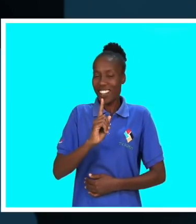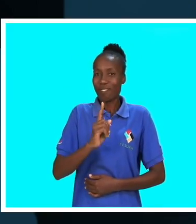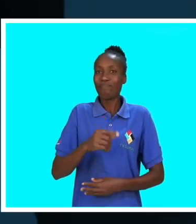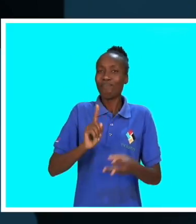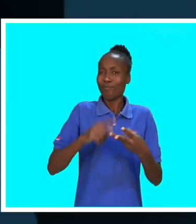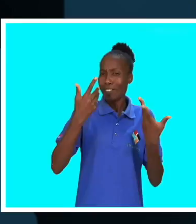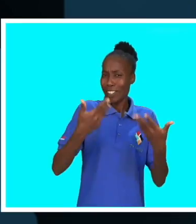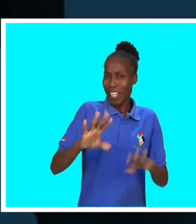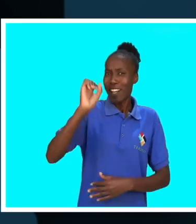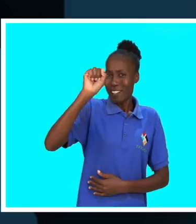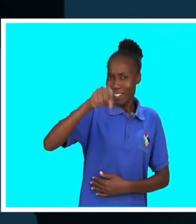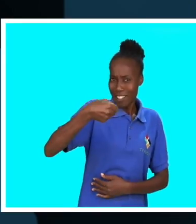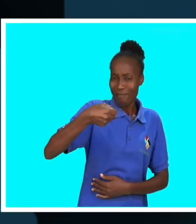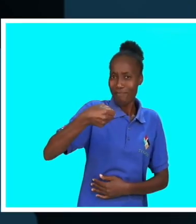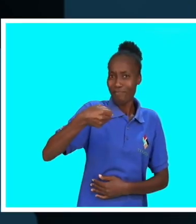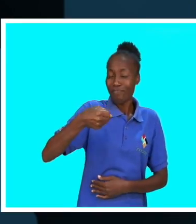Não.